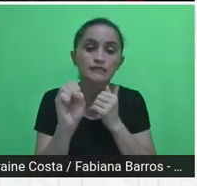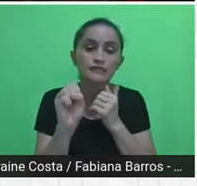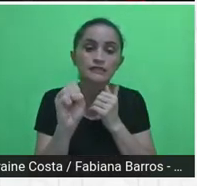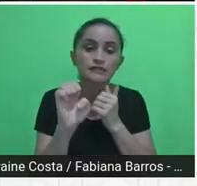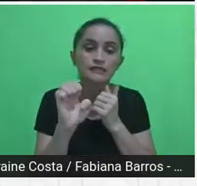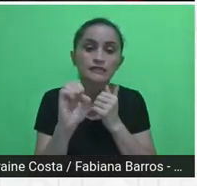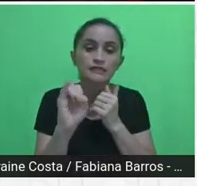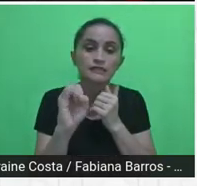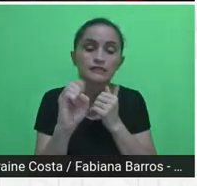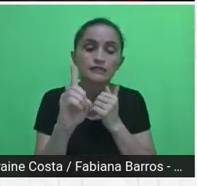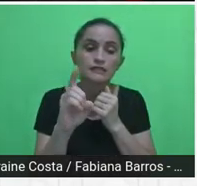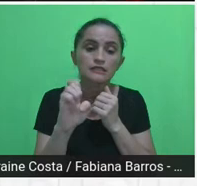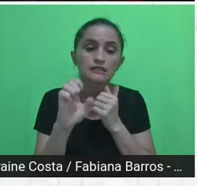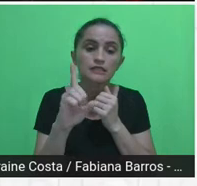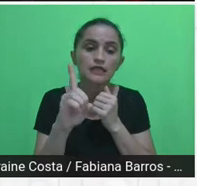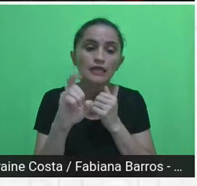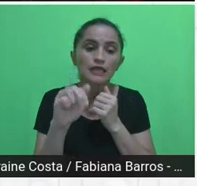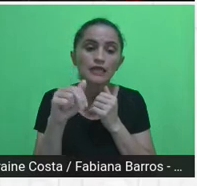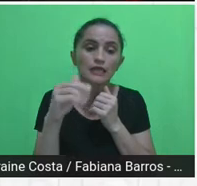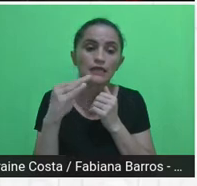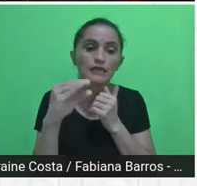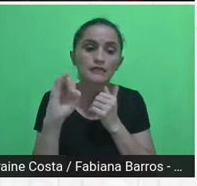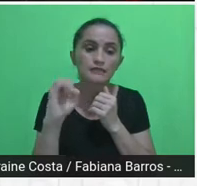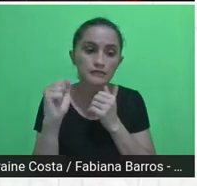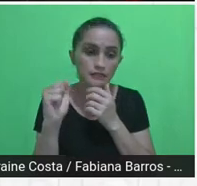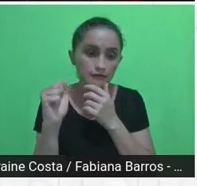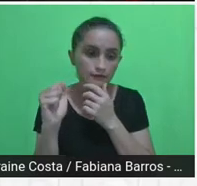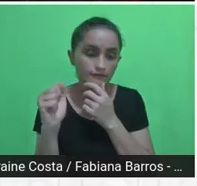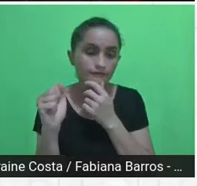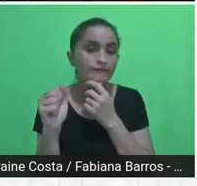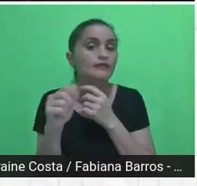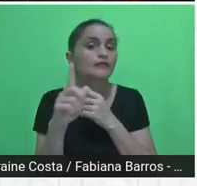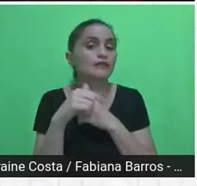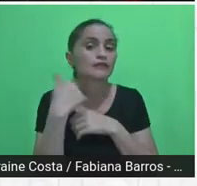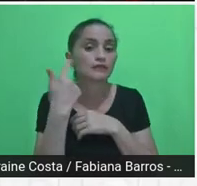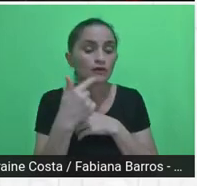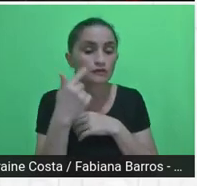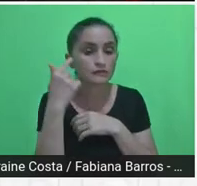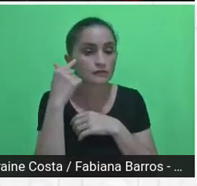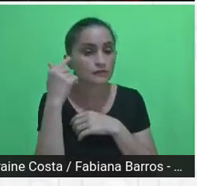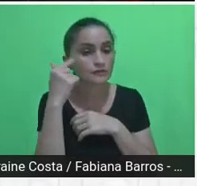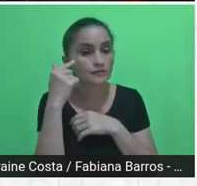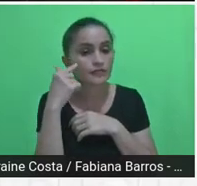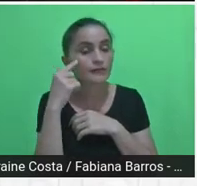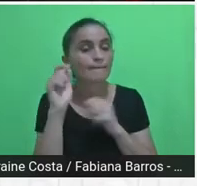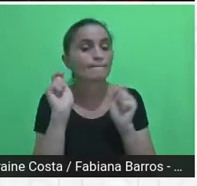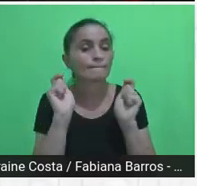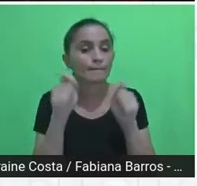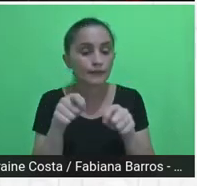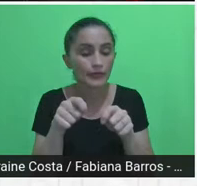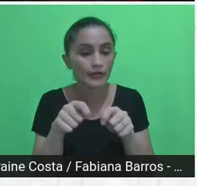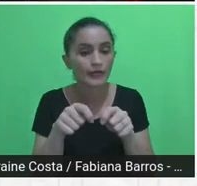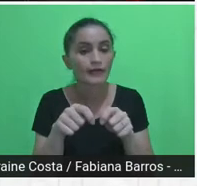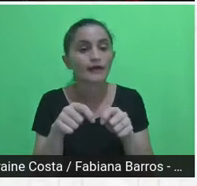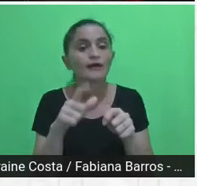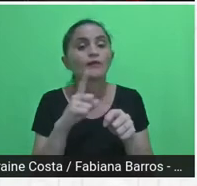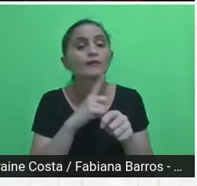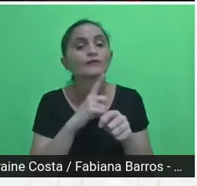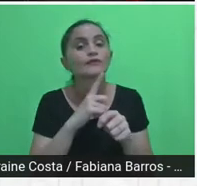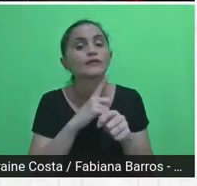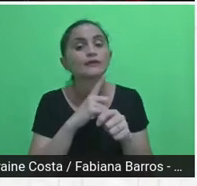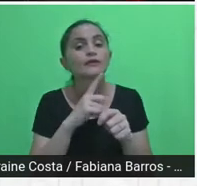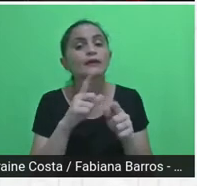e a gente viu que essa possibilidade de termos parcerias